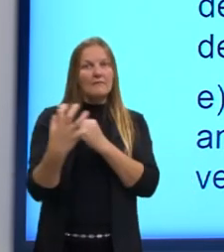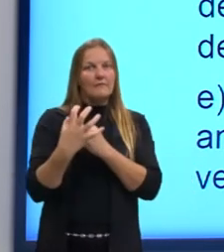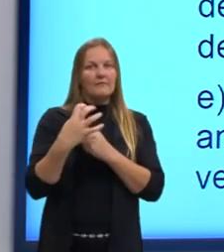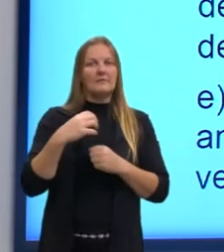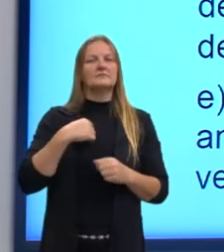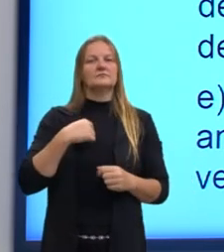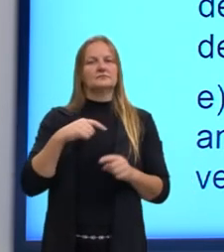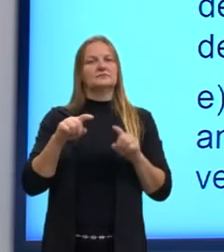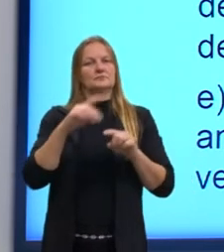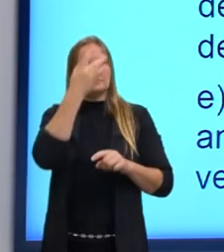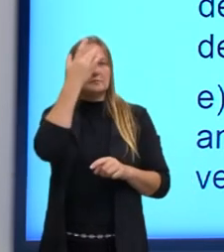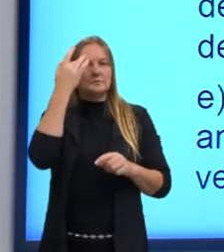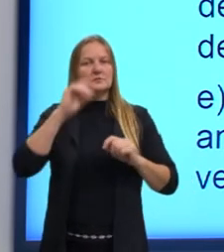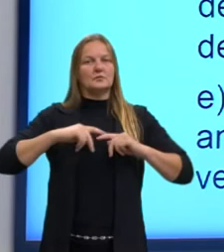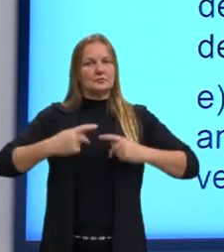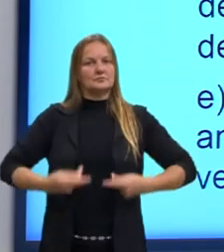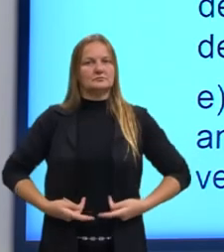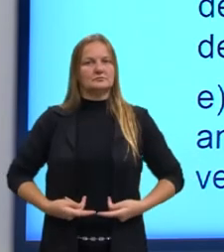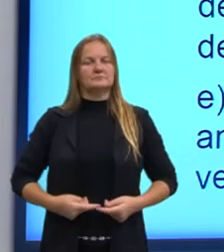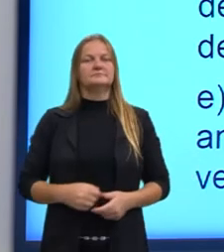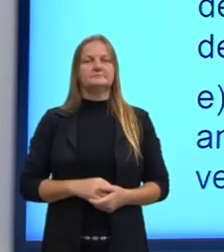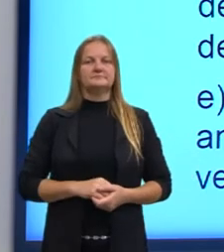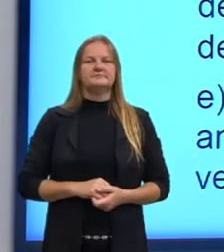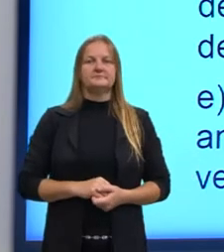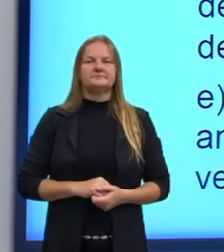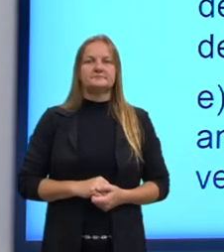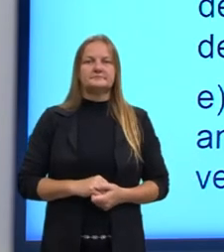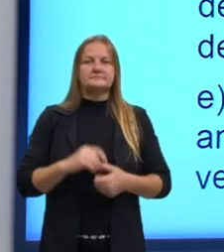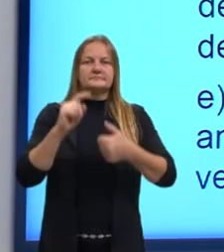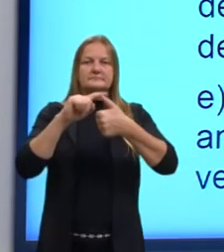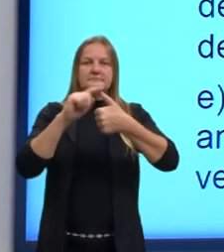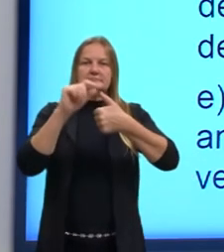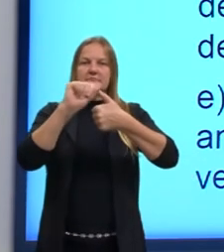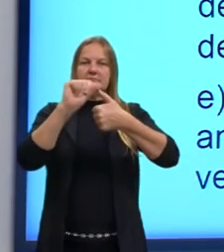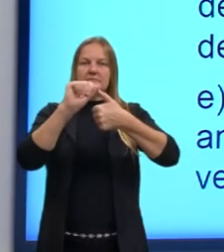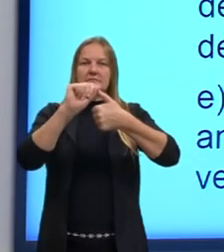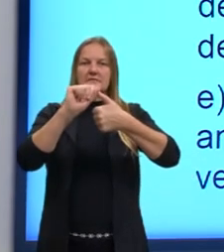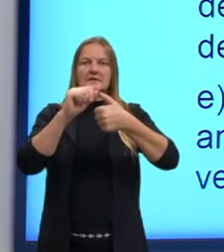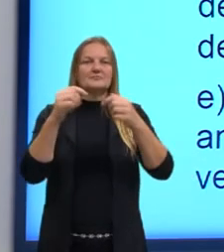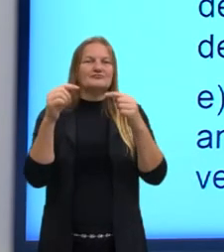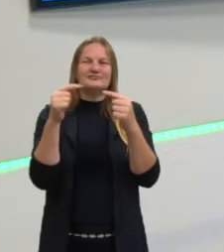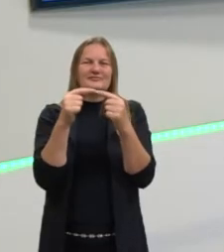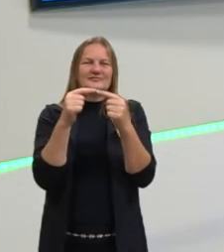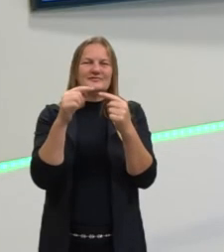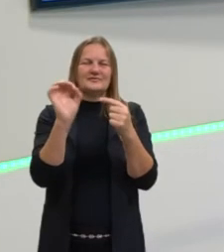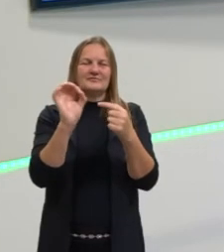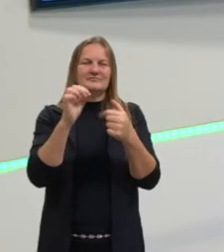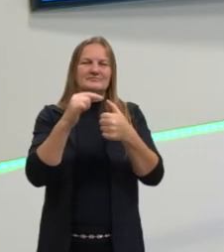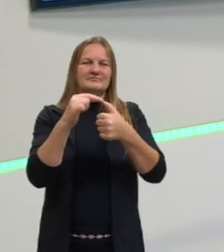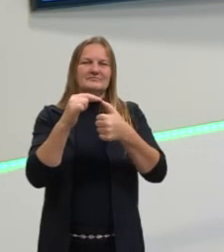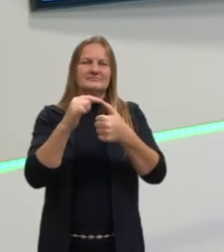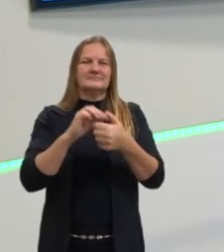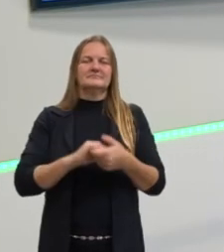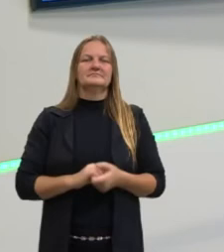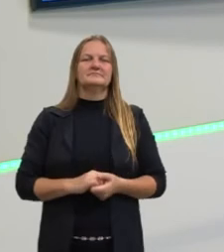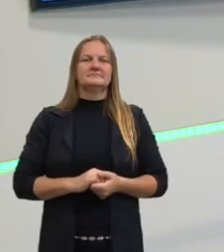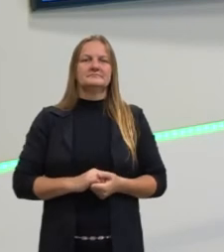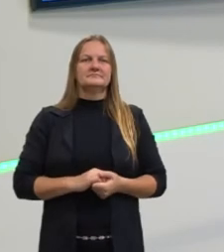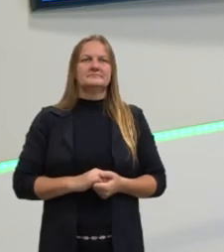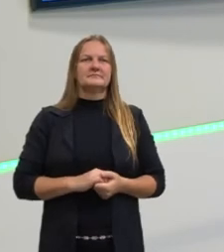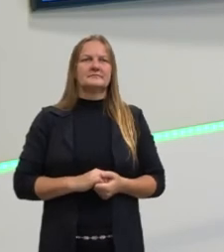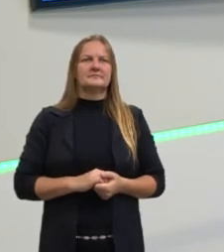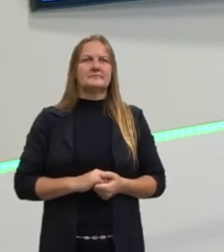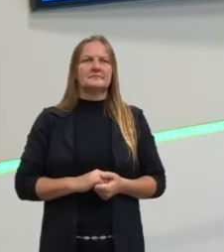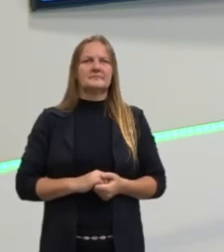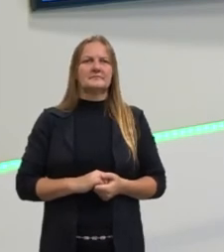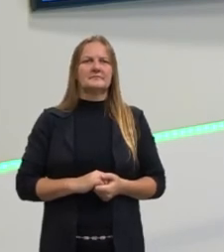estamos, sim, somos, sim, muito afetados com tudo o que acontece até lá no outro lado do planeta, certo? A